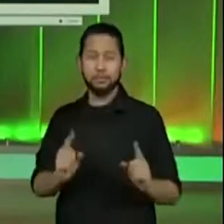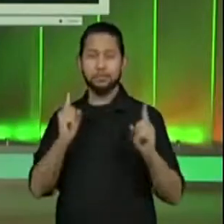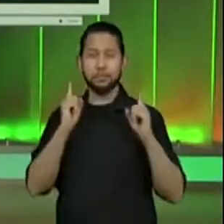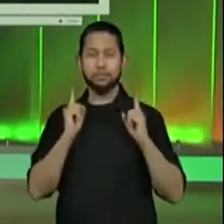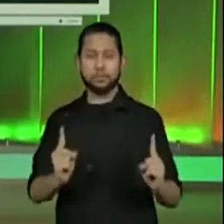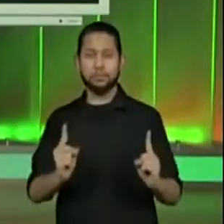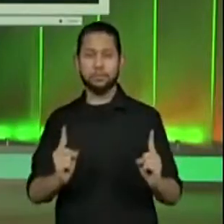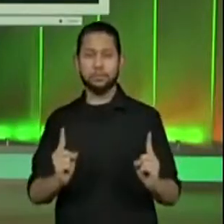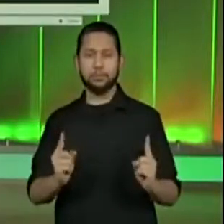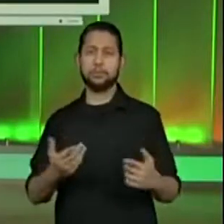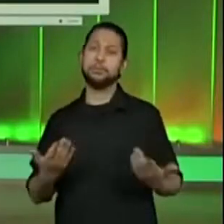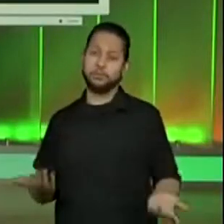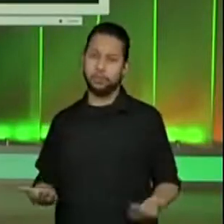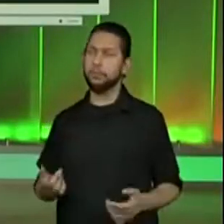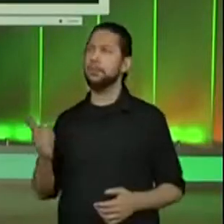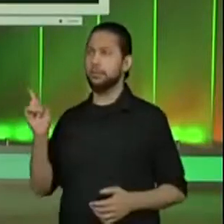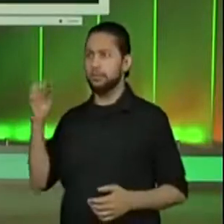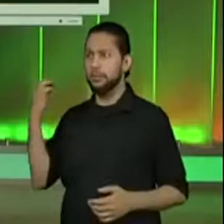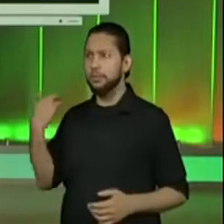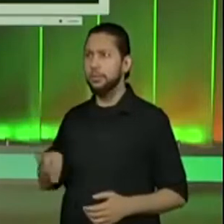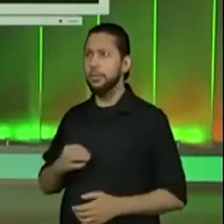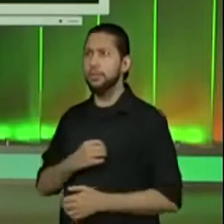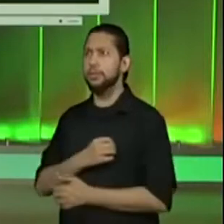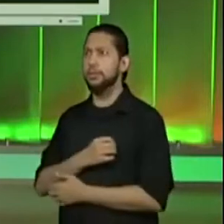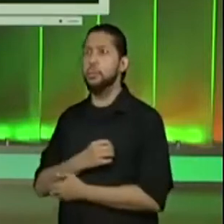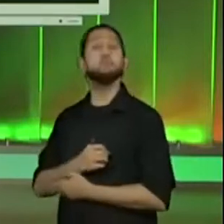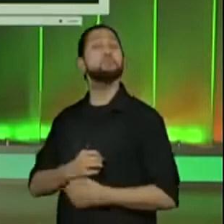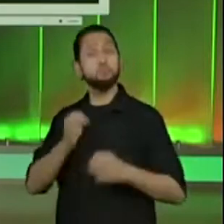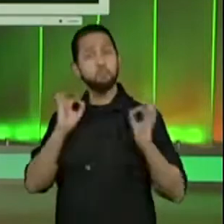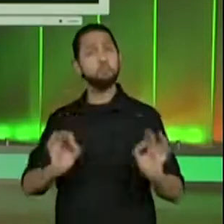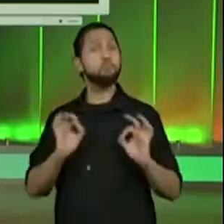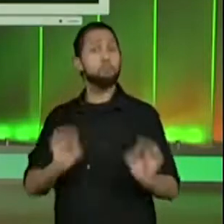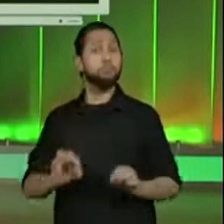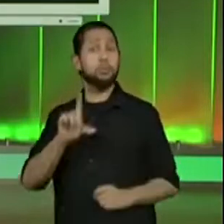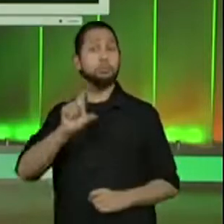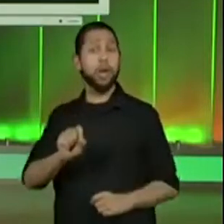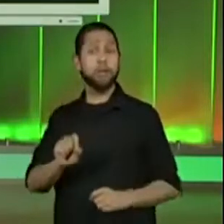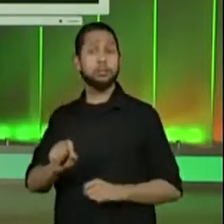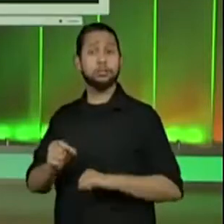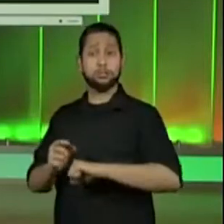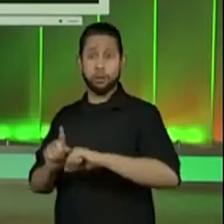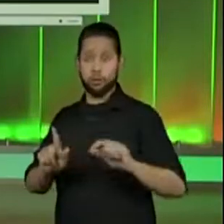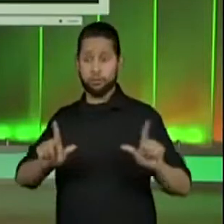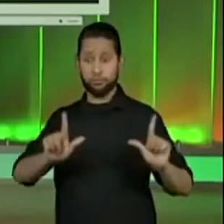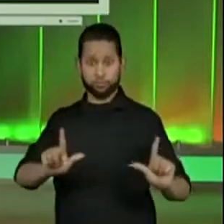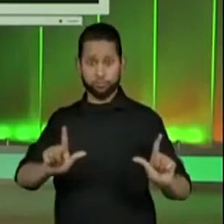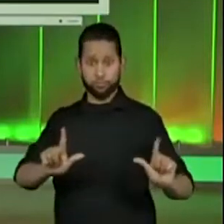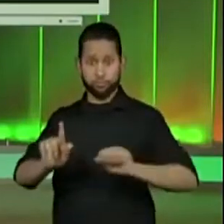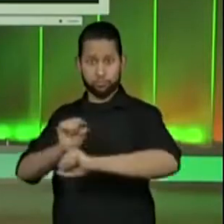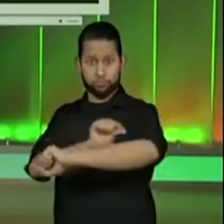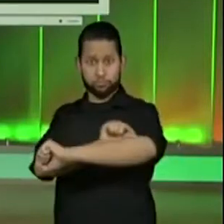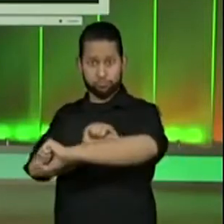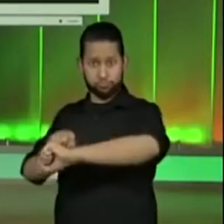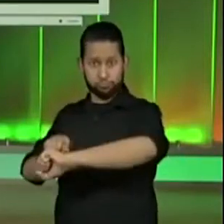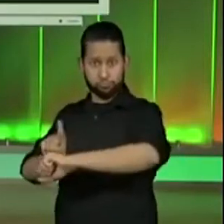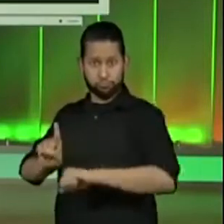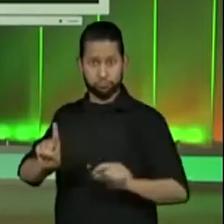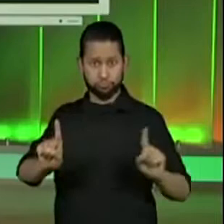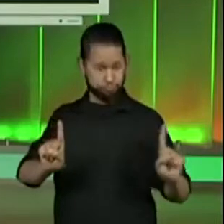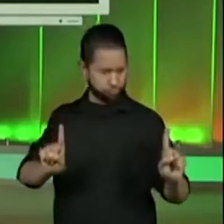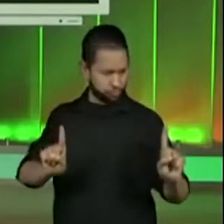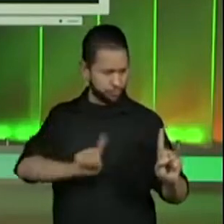Galera, Marcos está certo. 10 centímetros. Certo?